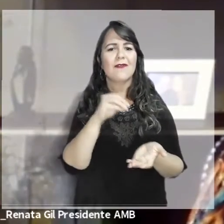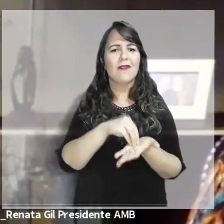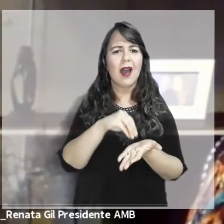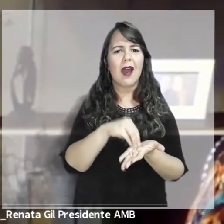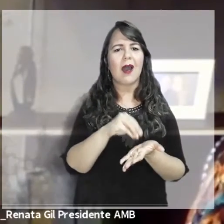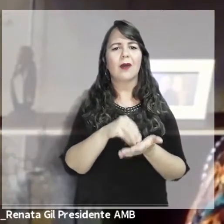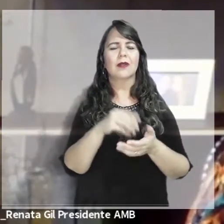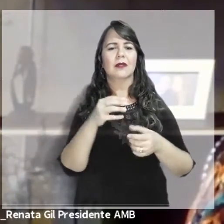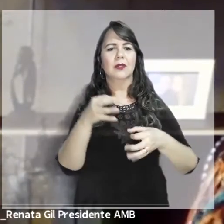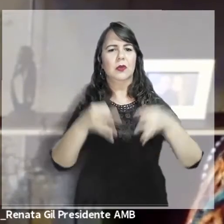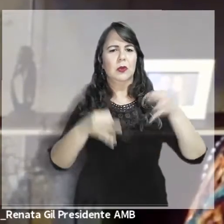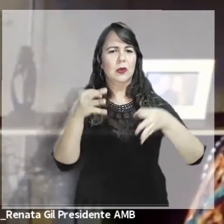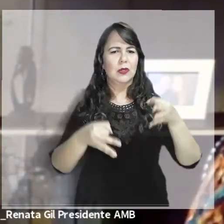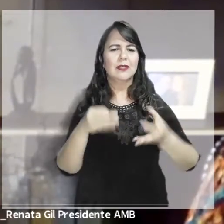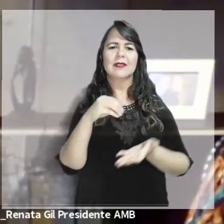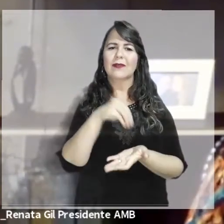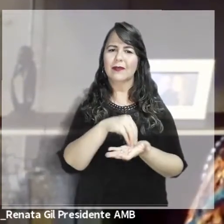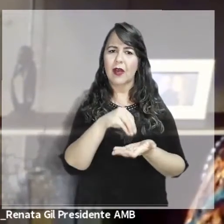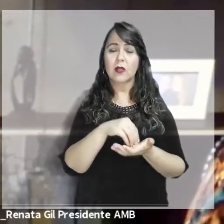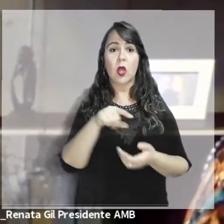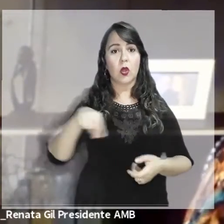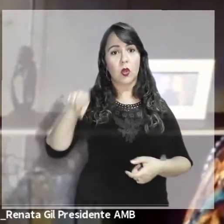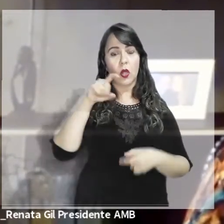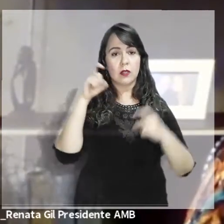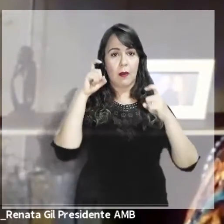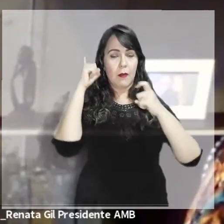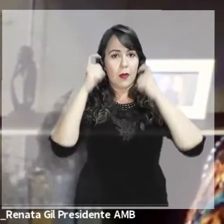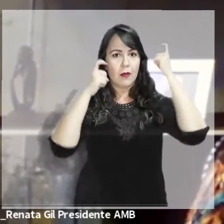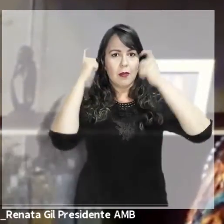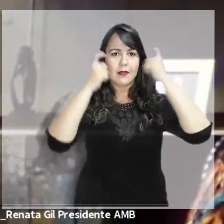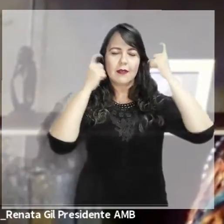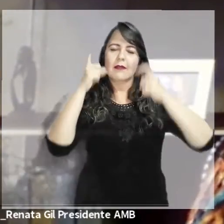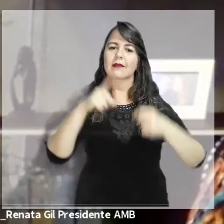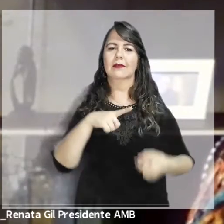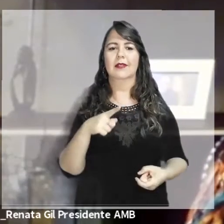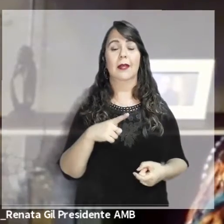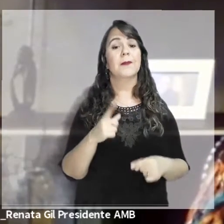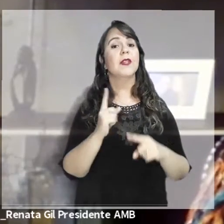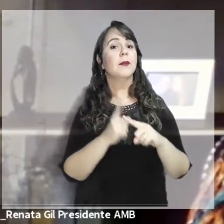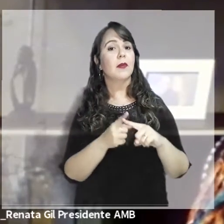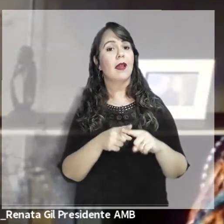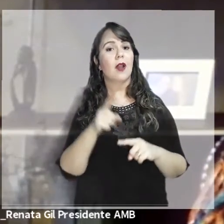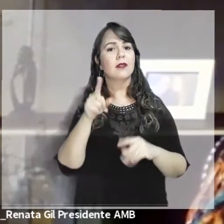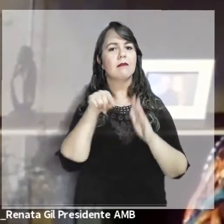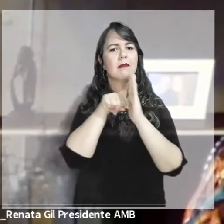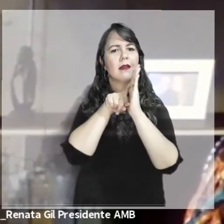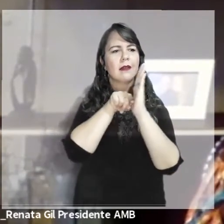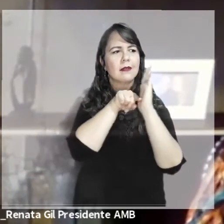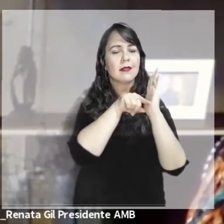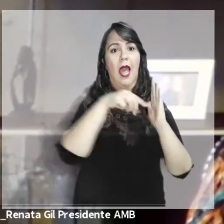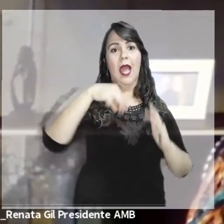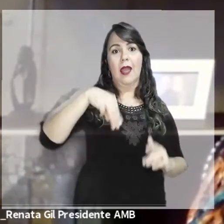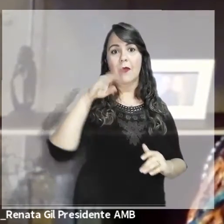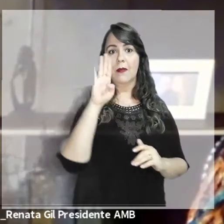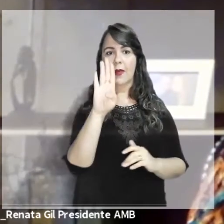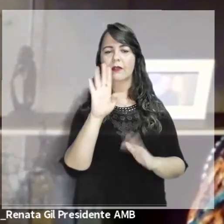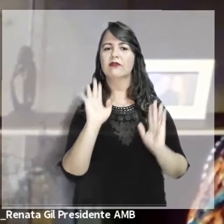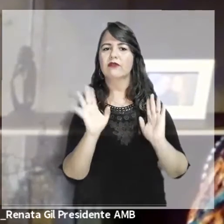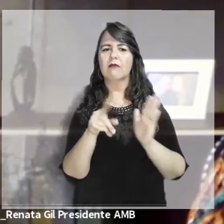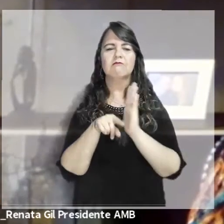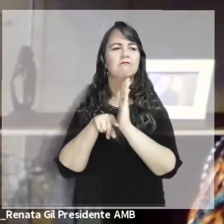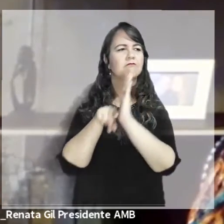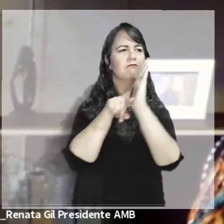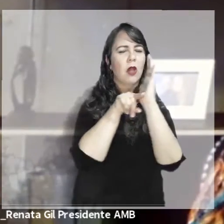do sistema de justiça. Isso é uma preocupação não só dos magistrados brasileiros, estampada na pesquisa da MB,